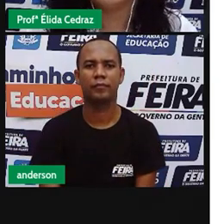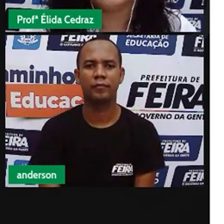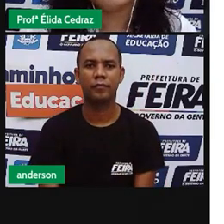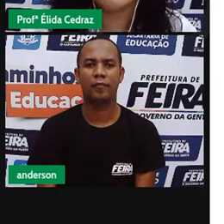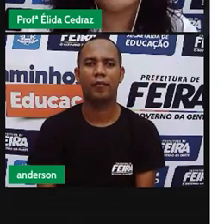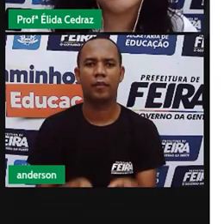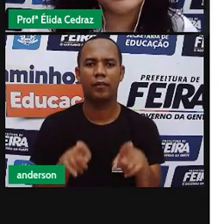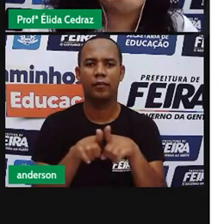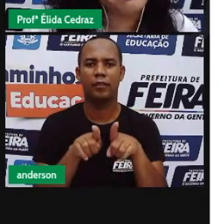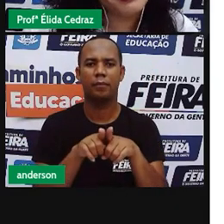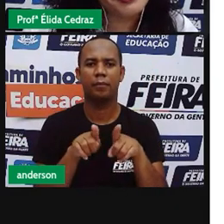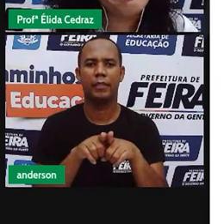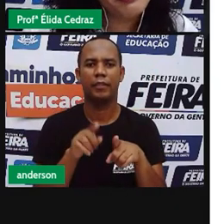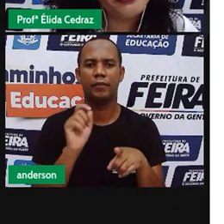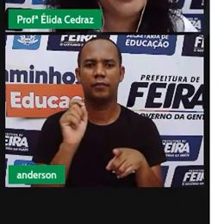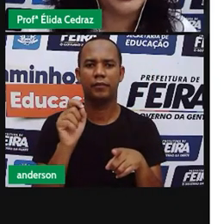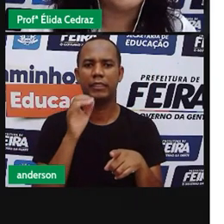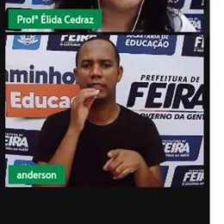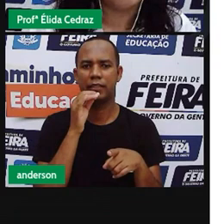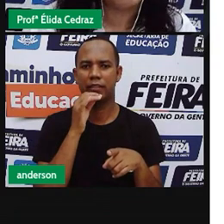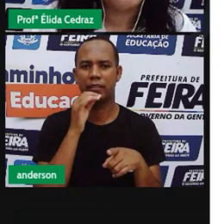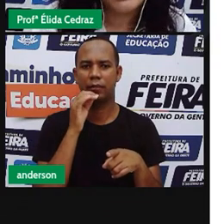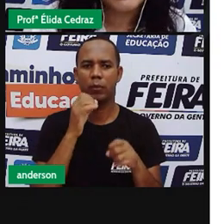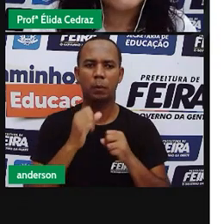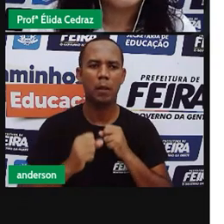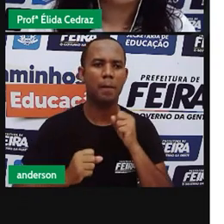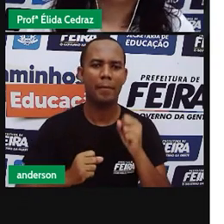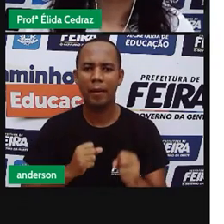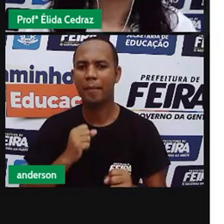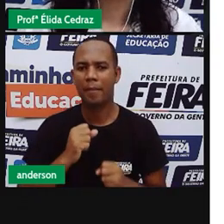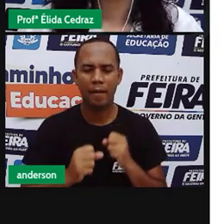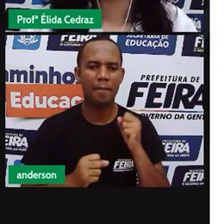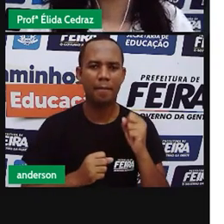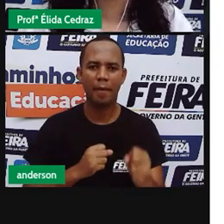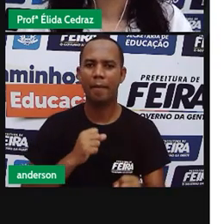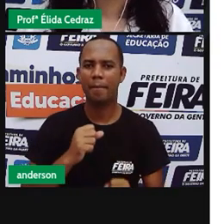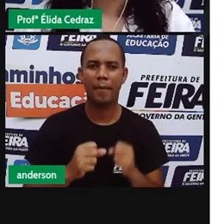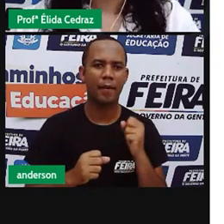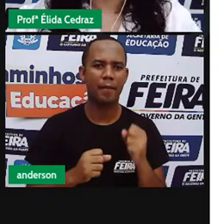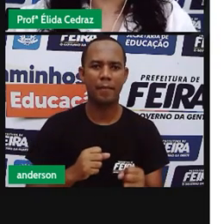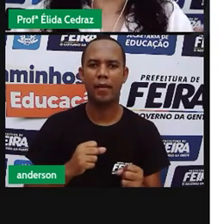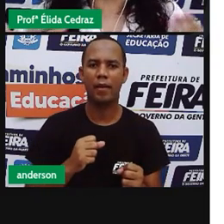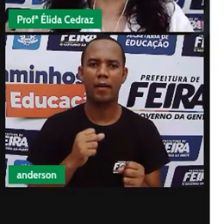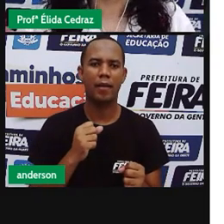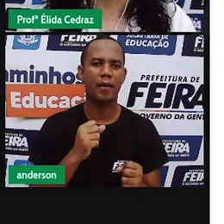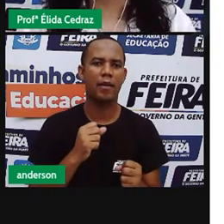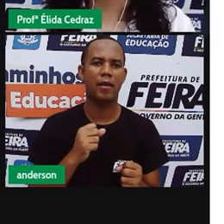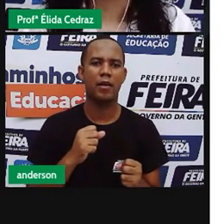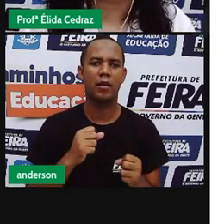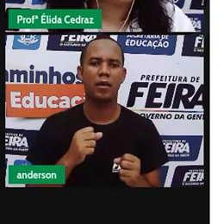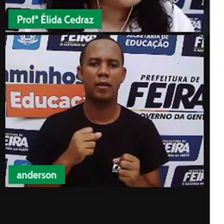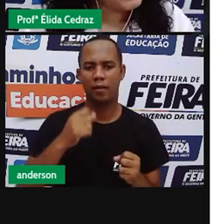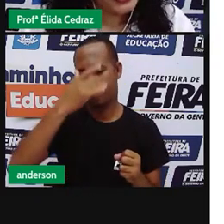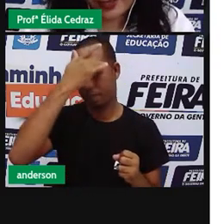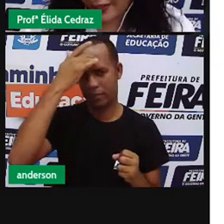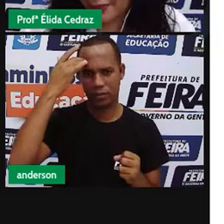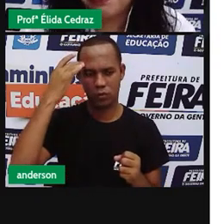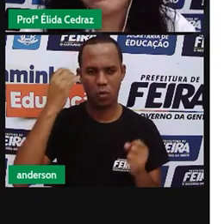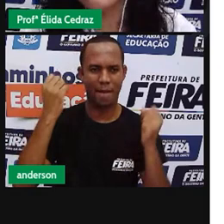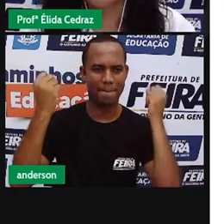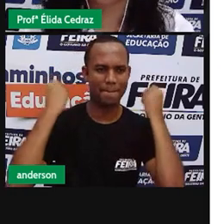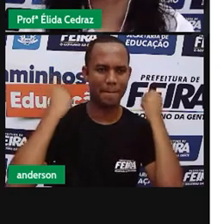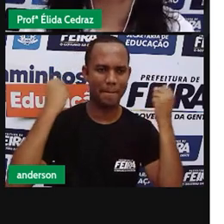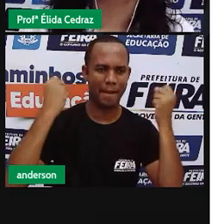Também teve a corrida Pink and Blue, aqui em Serra, onde as pessoas foram para a Rua Malhar.